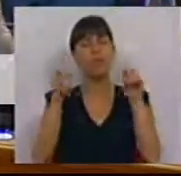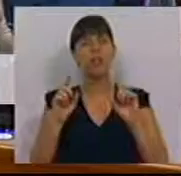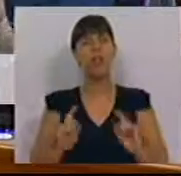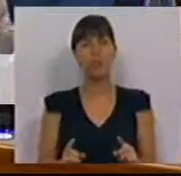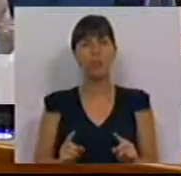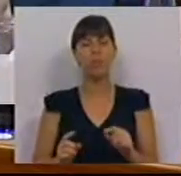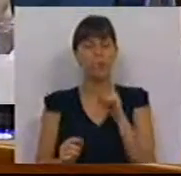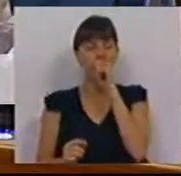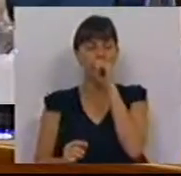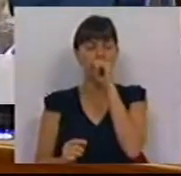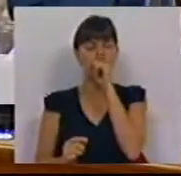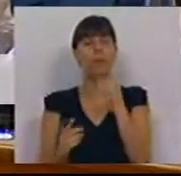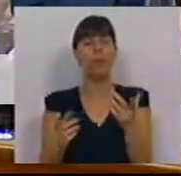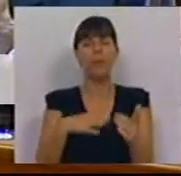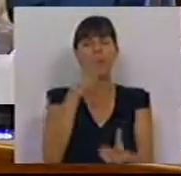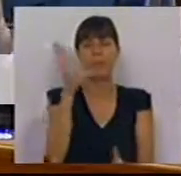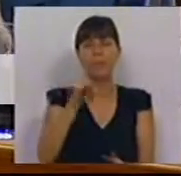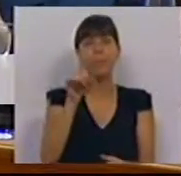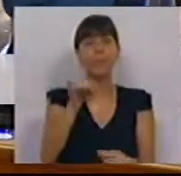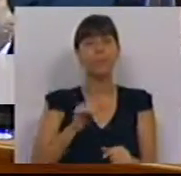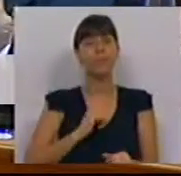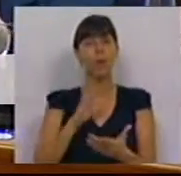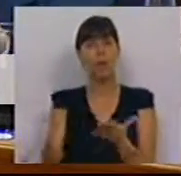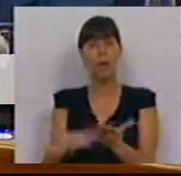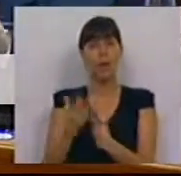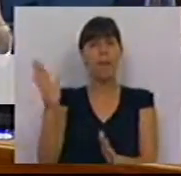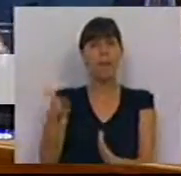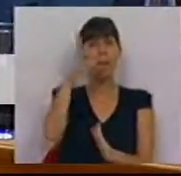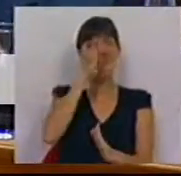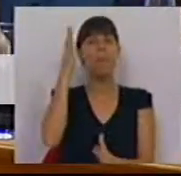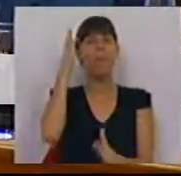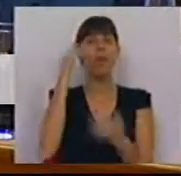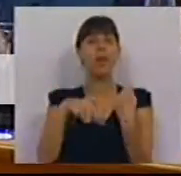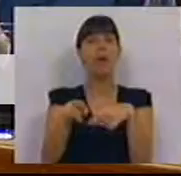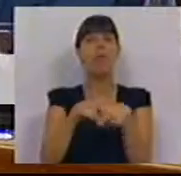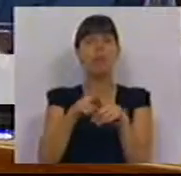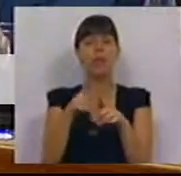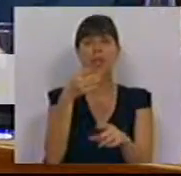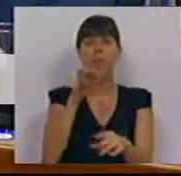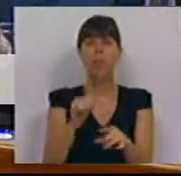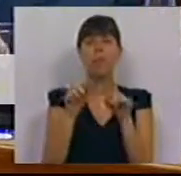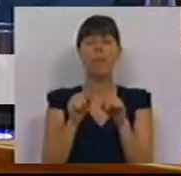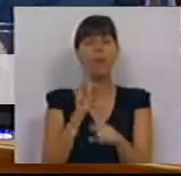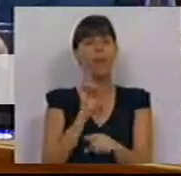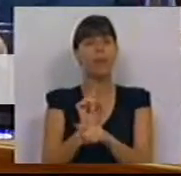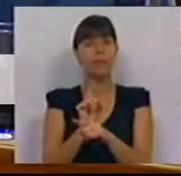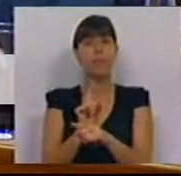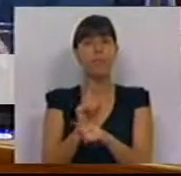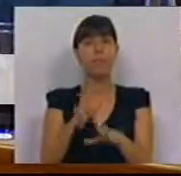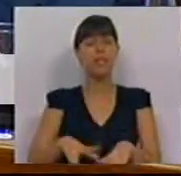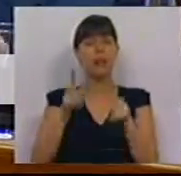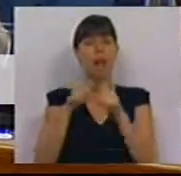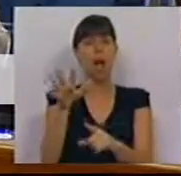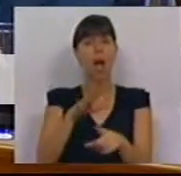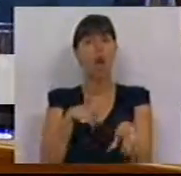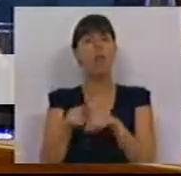e até lhe digo mais o nosso candidato a Primeiro Ministro entende que a política que o Partido Socialista tem desenvolvido nesta